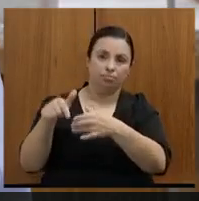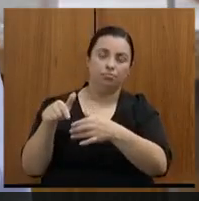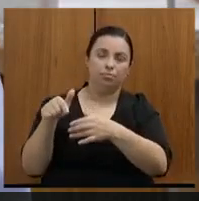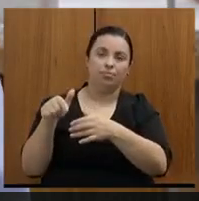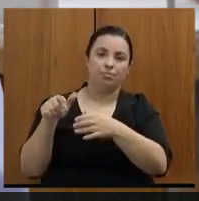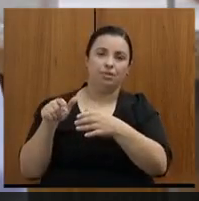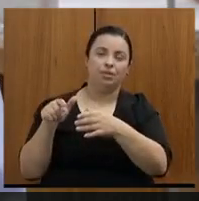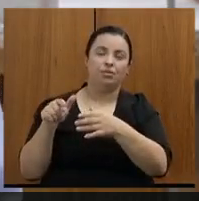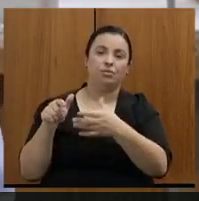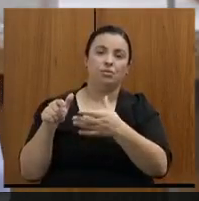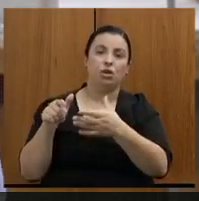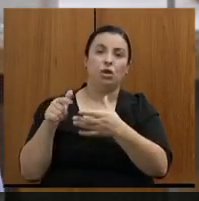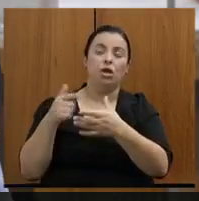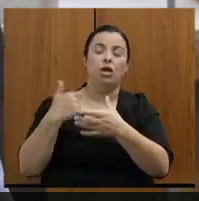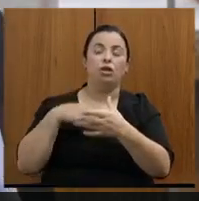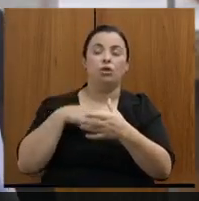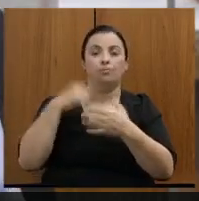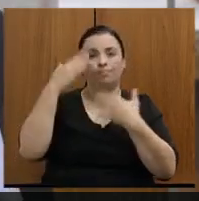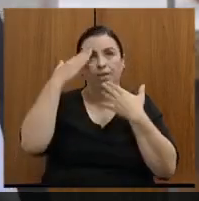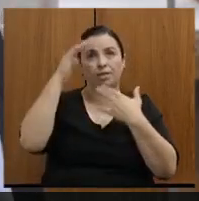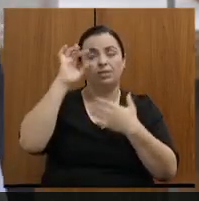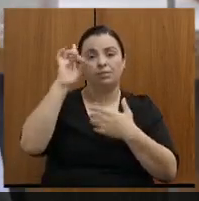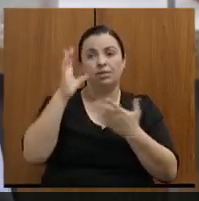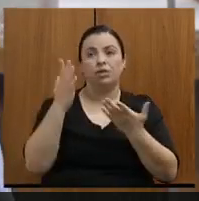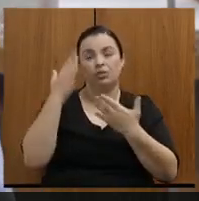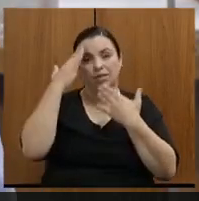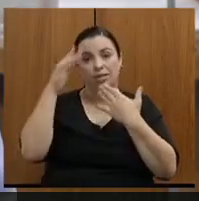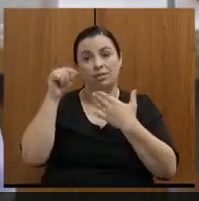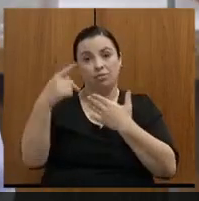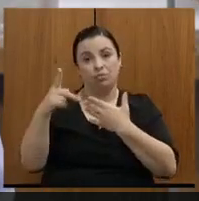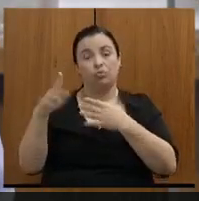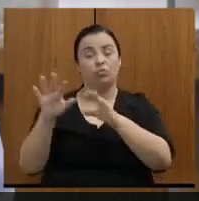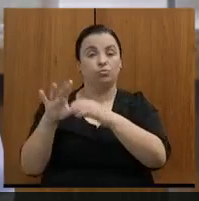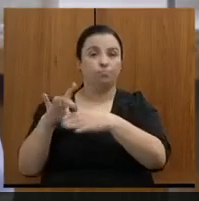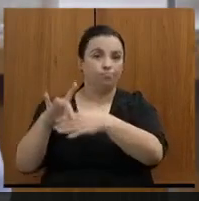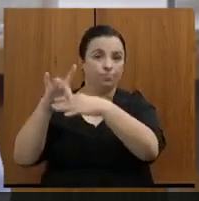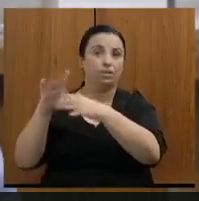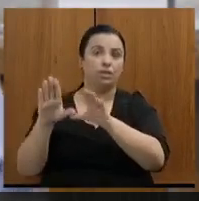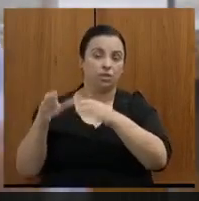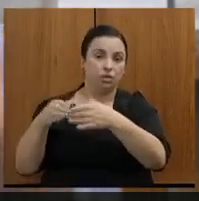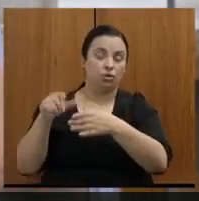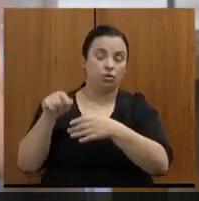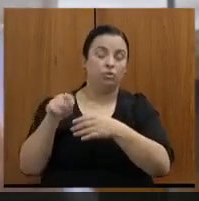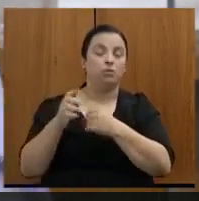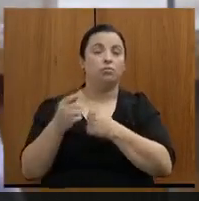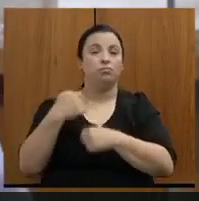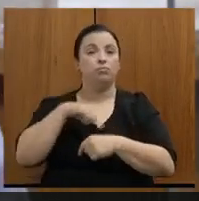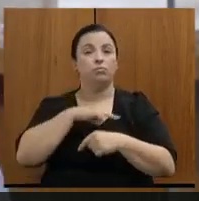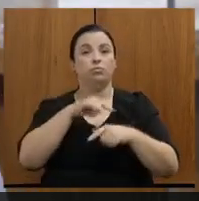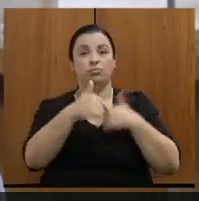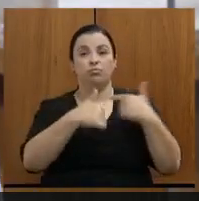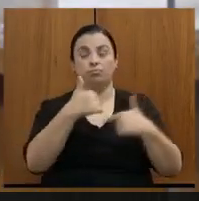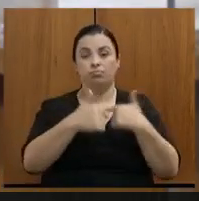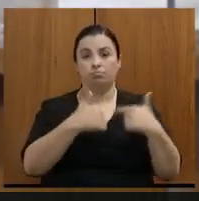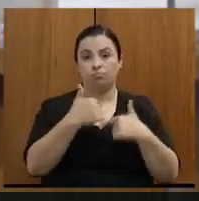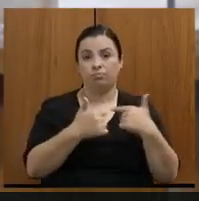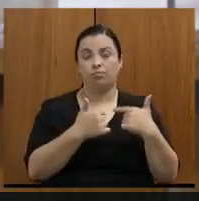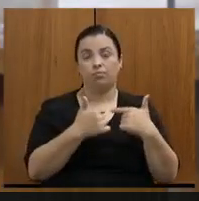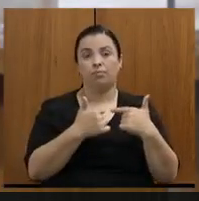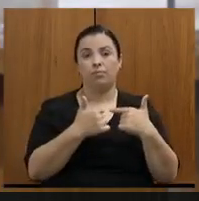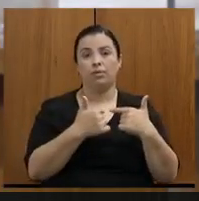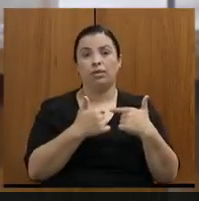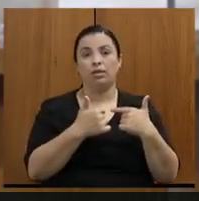o seu comando, e, graças a Deus, graças a essa liderança, isso tem desenvolvido de maneira muito